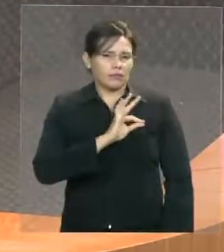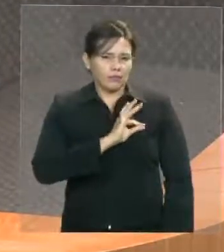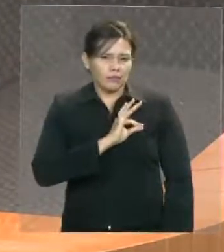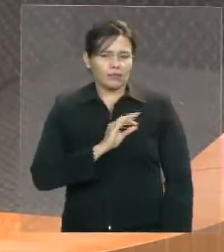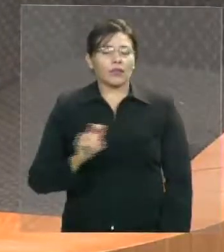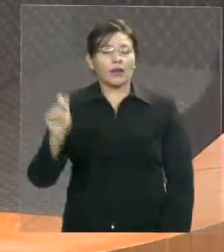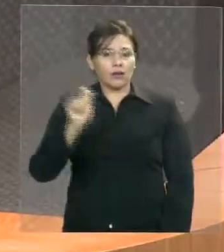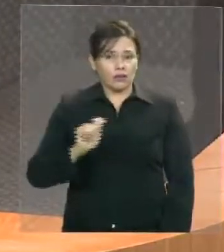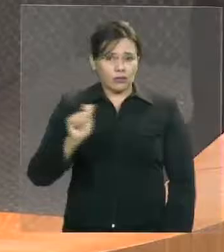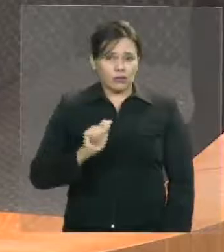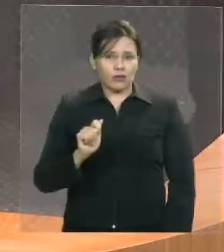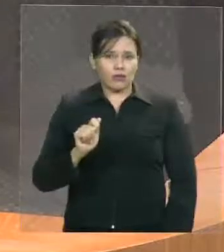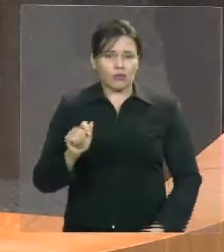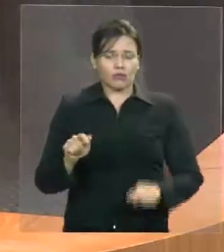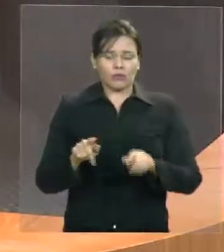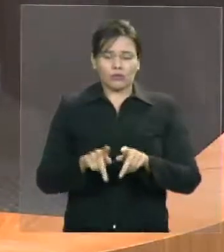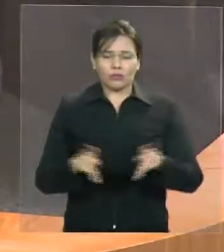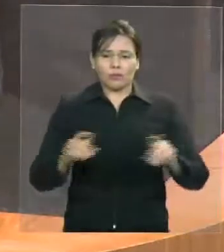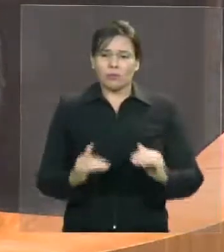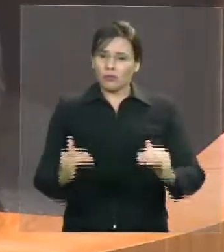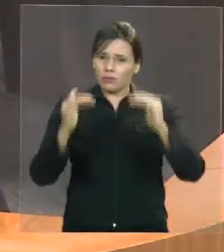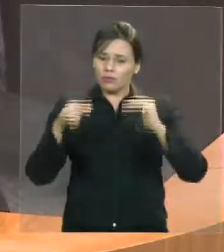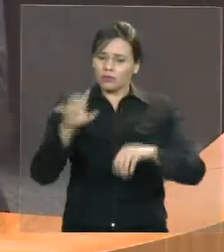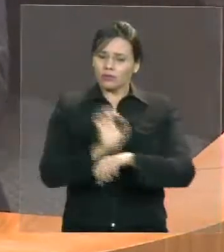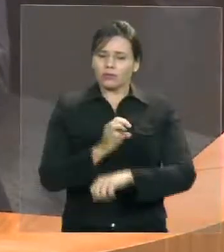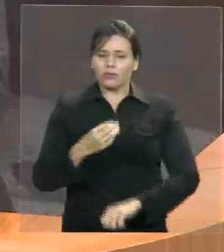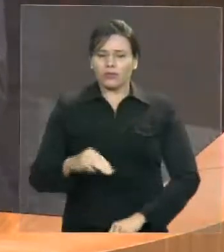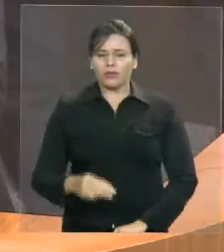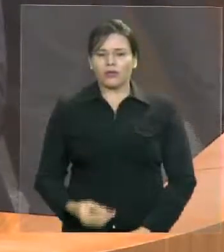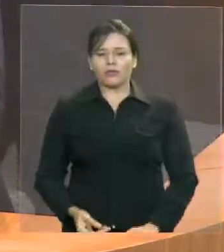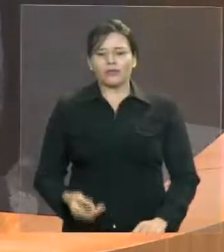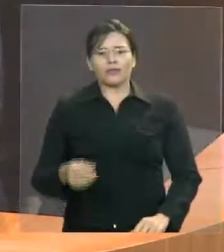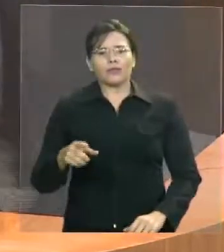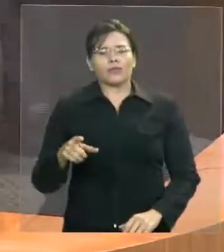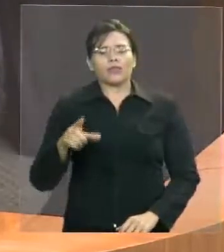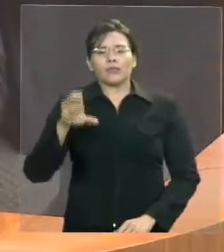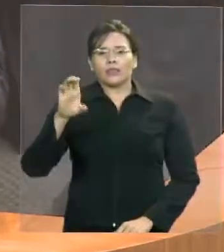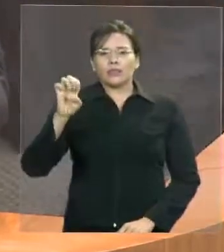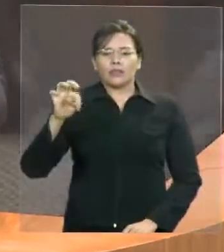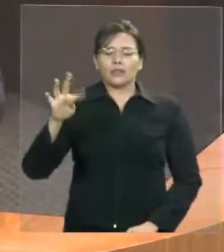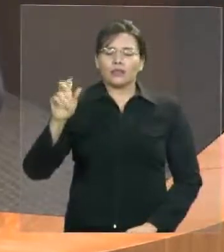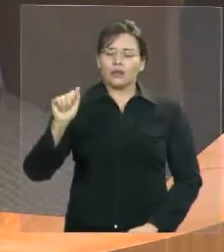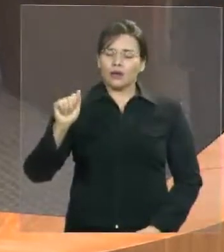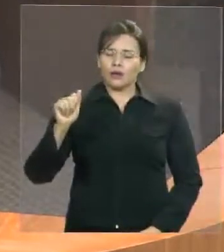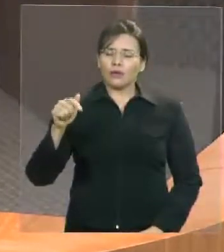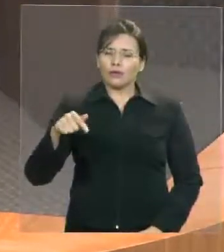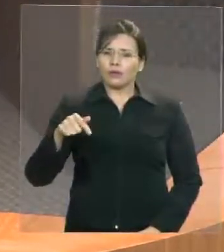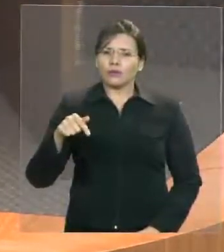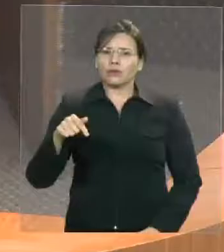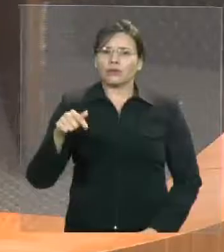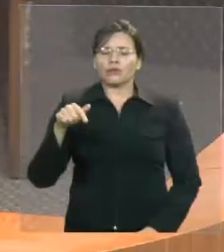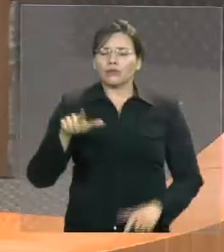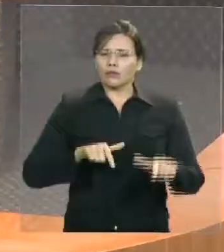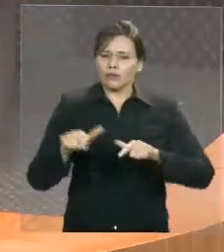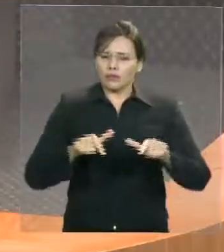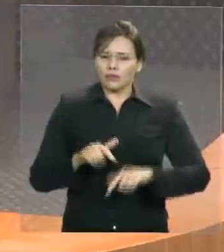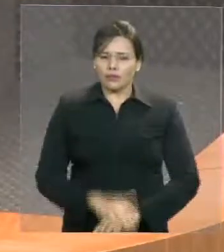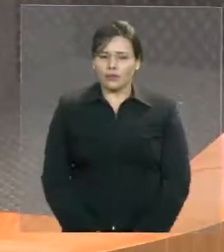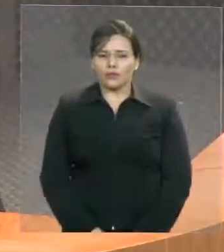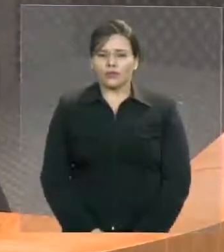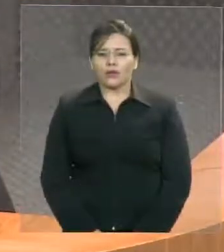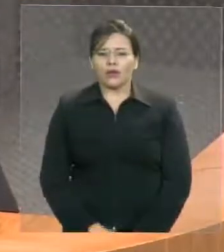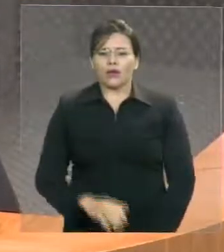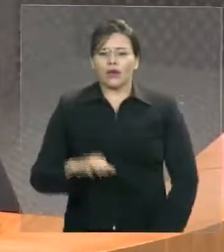Maranhão, Central dos Sindicatos Brasileiros, Central Única dos Trabalhadores, Confederação dos